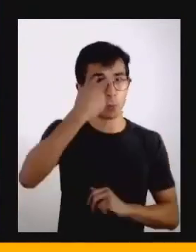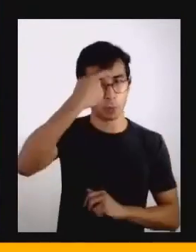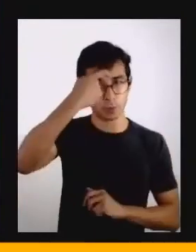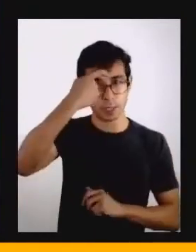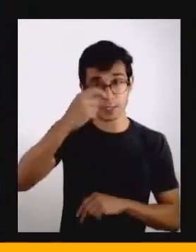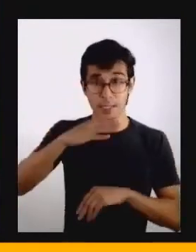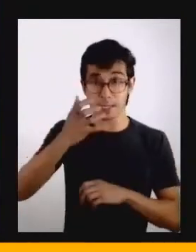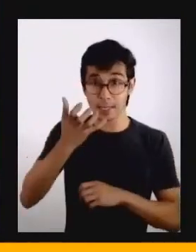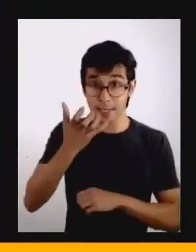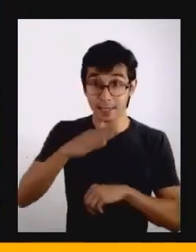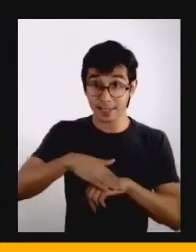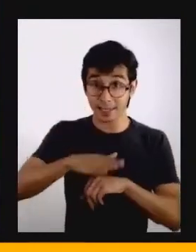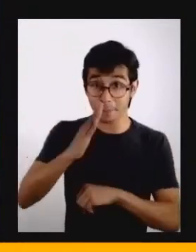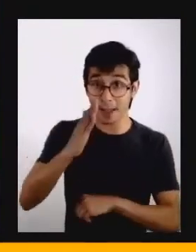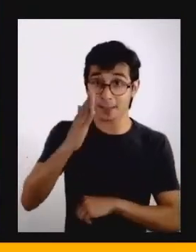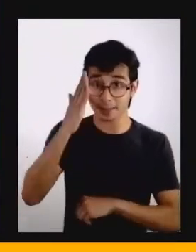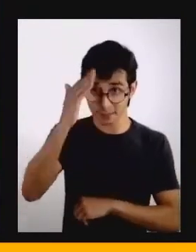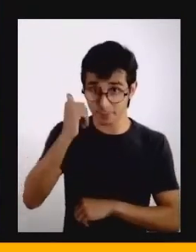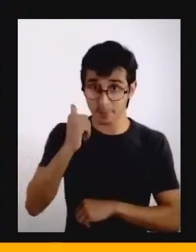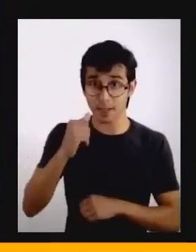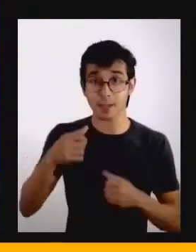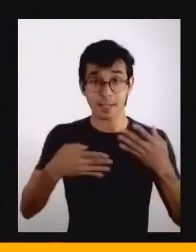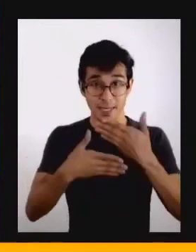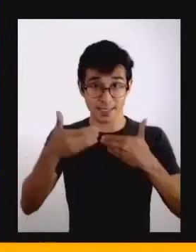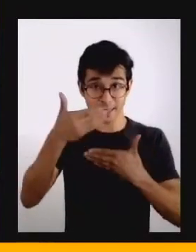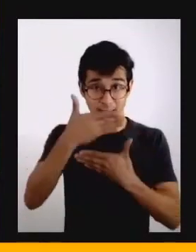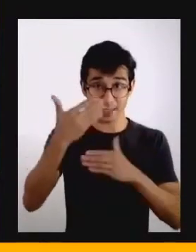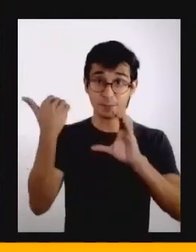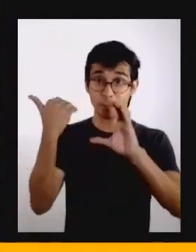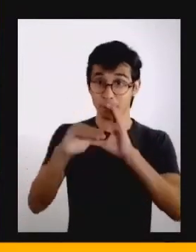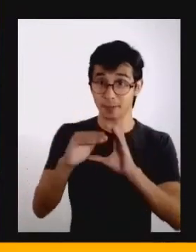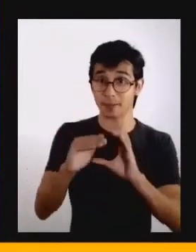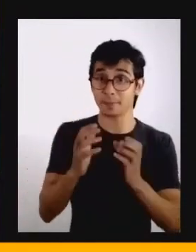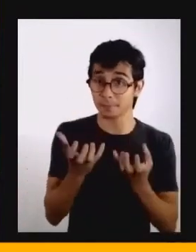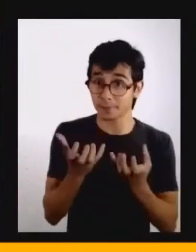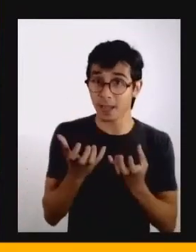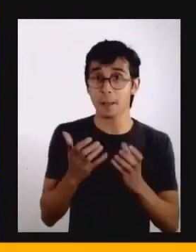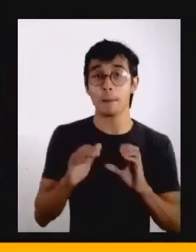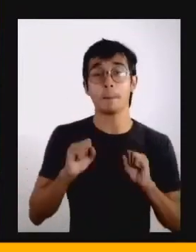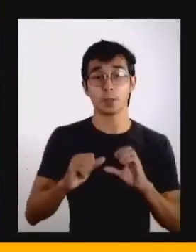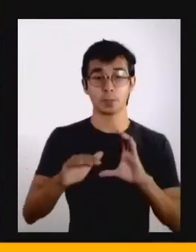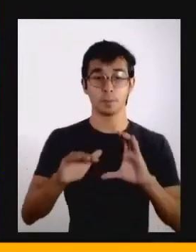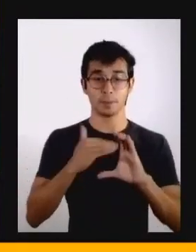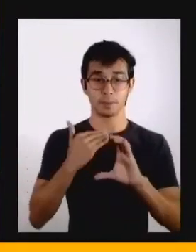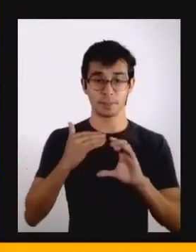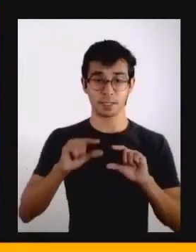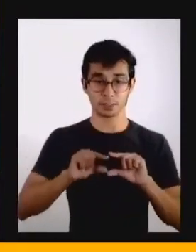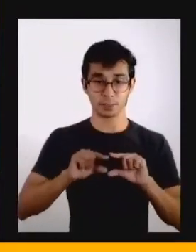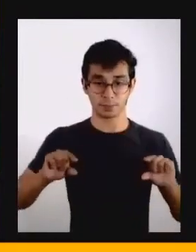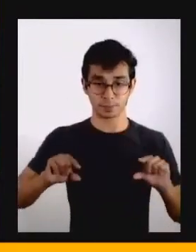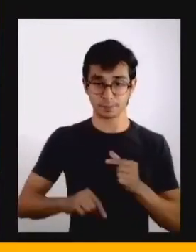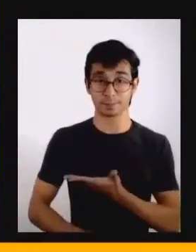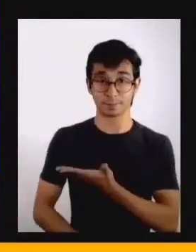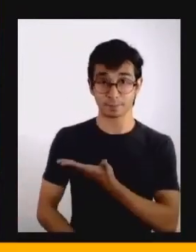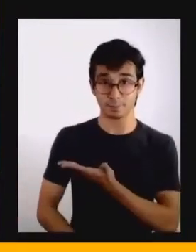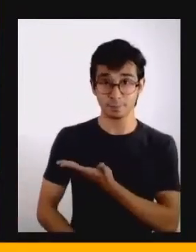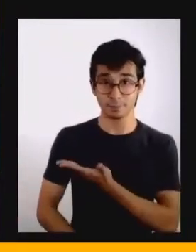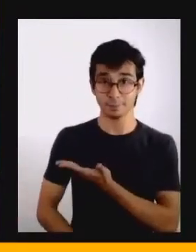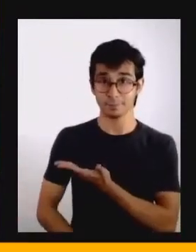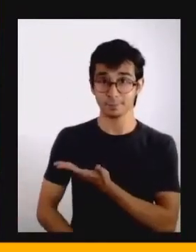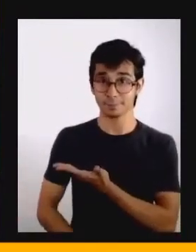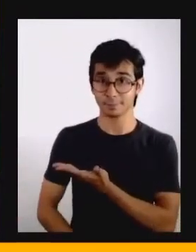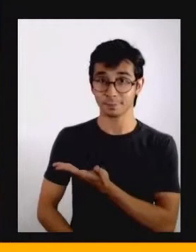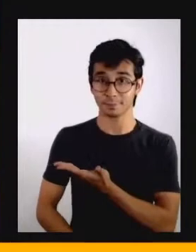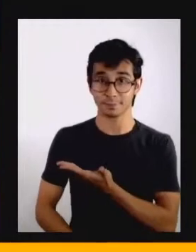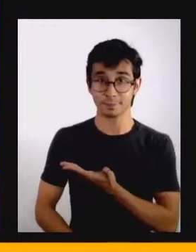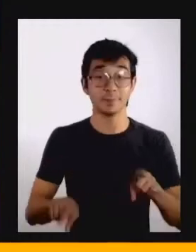receber esses slides ou me contar o que você achou, me manda uma mensagem pelo gust arroba torustimelab.com se você quiser acompanhar também